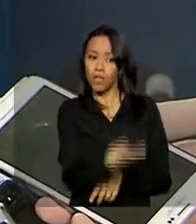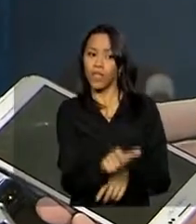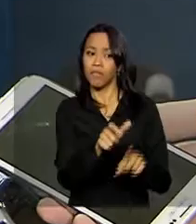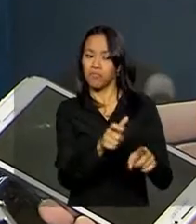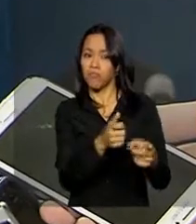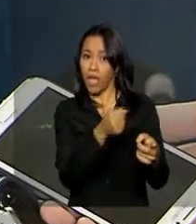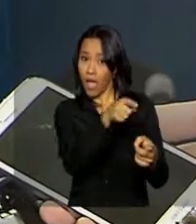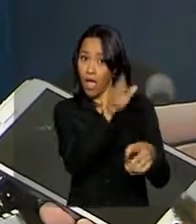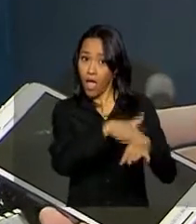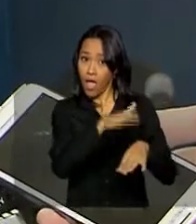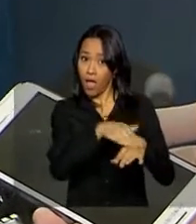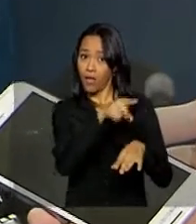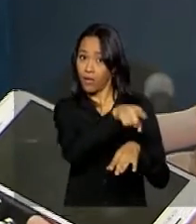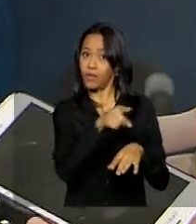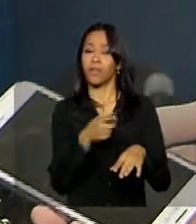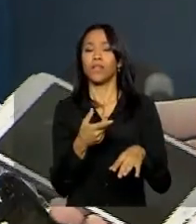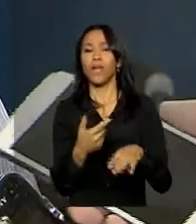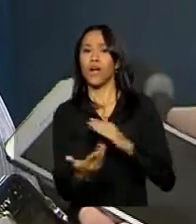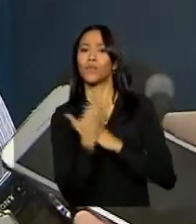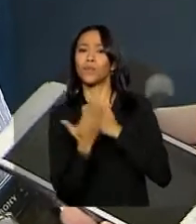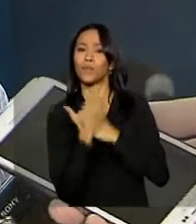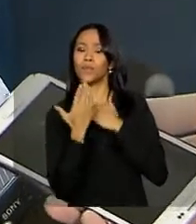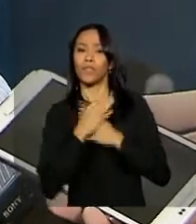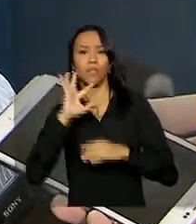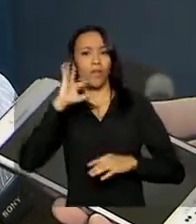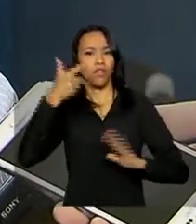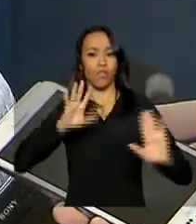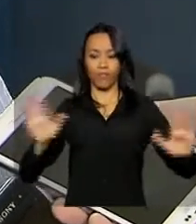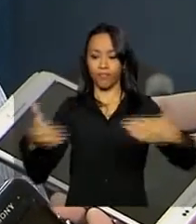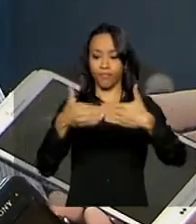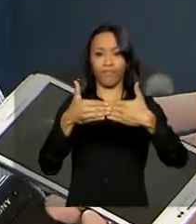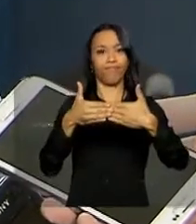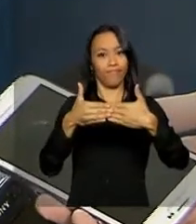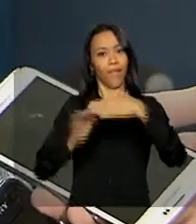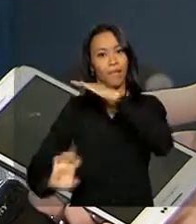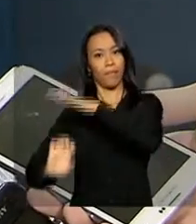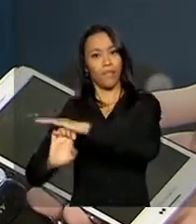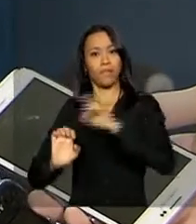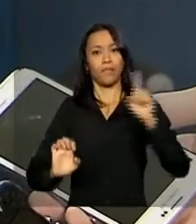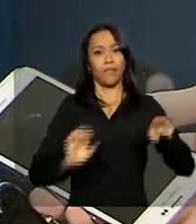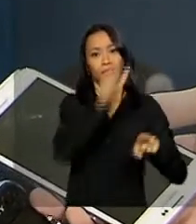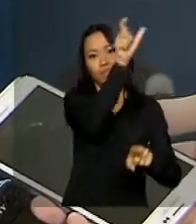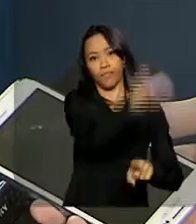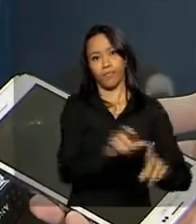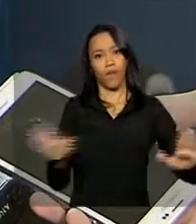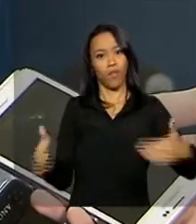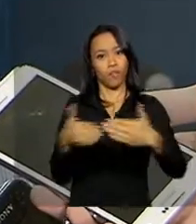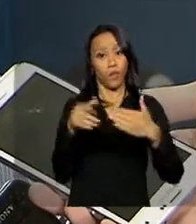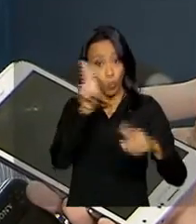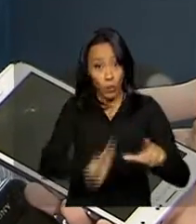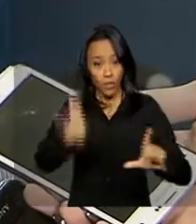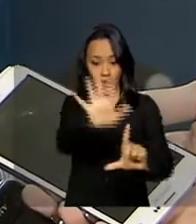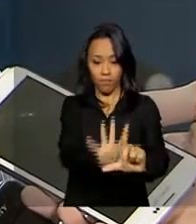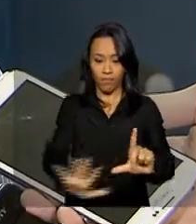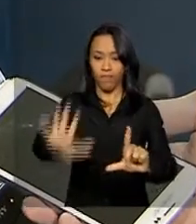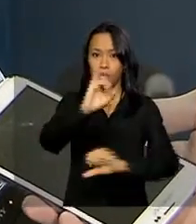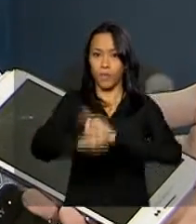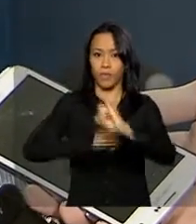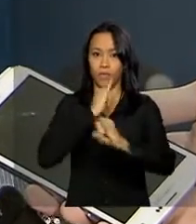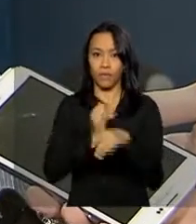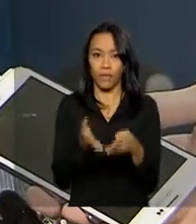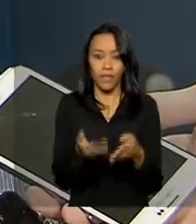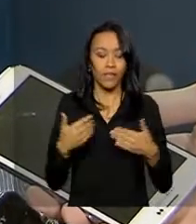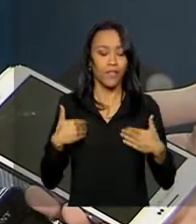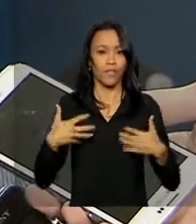êxito do projeto deles, solução direta consumidor, que é feito em parceria com o consumidor.gov. Então, isso nos dá